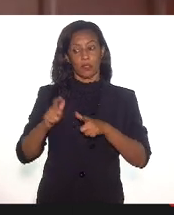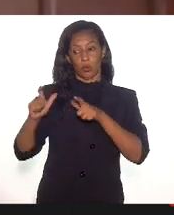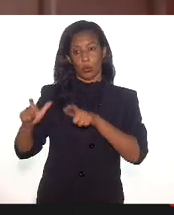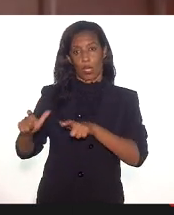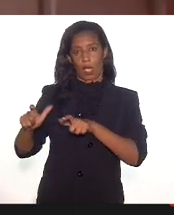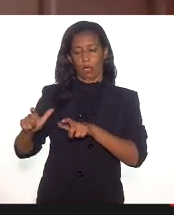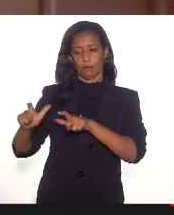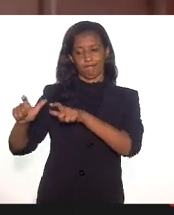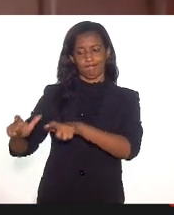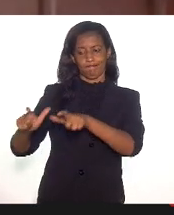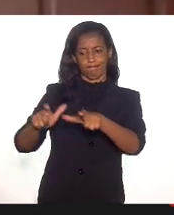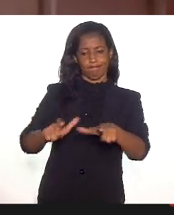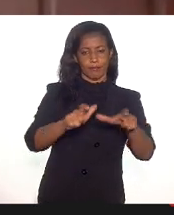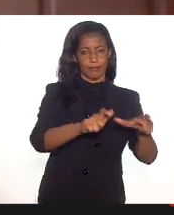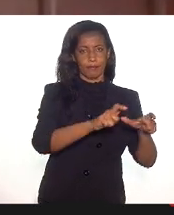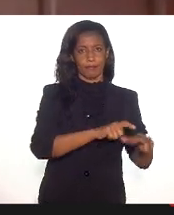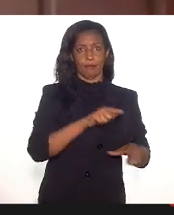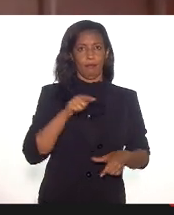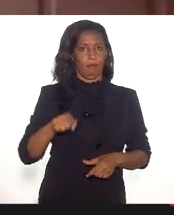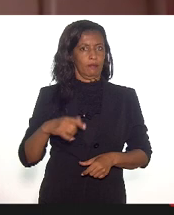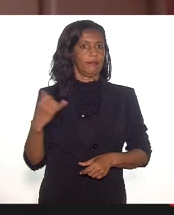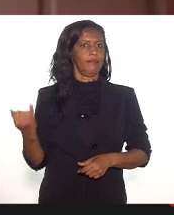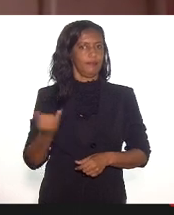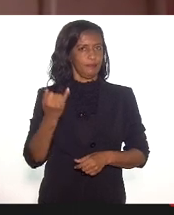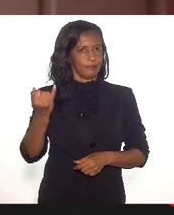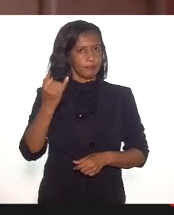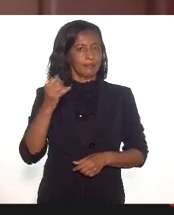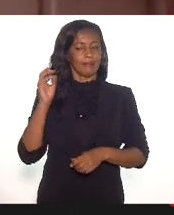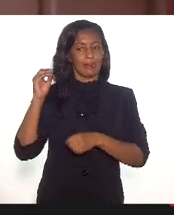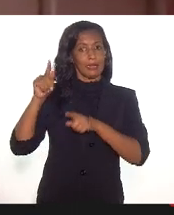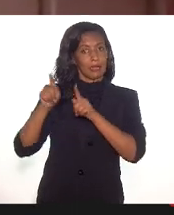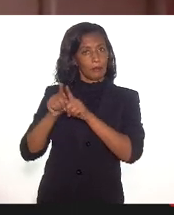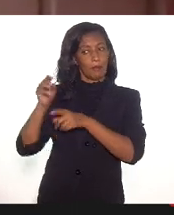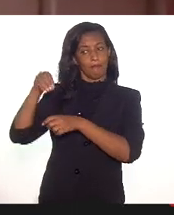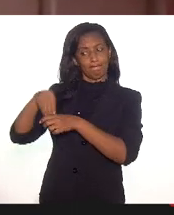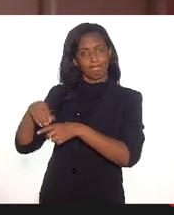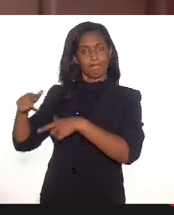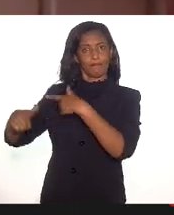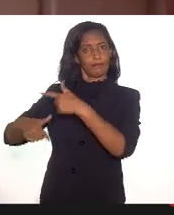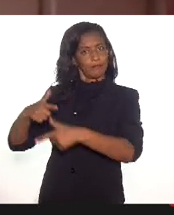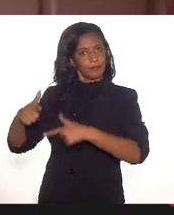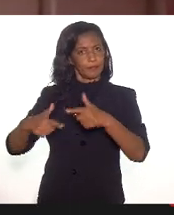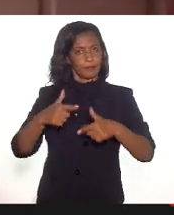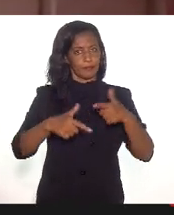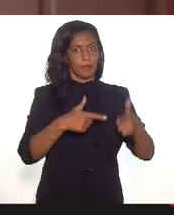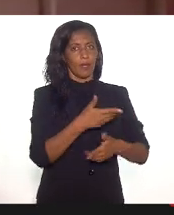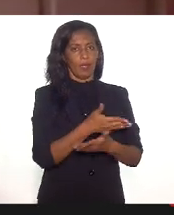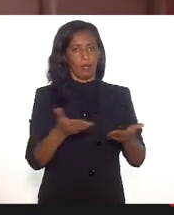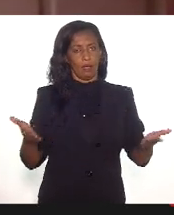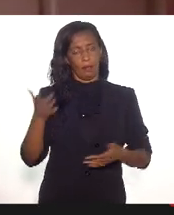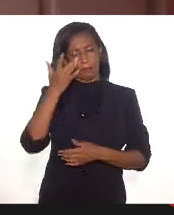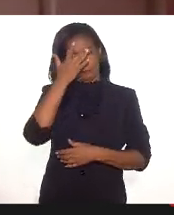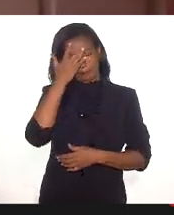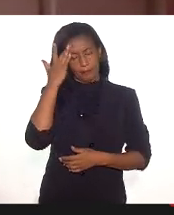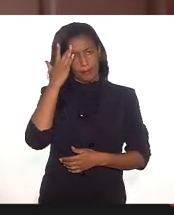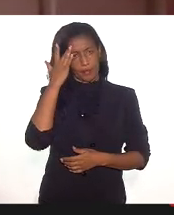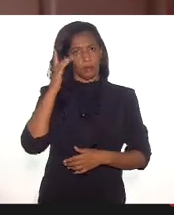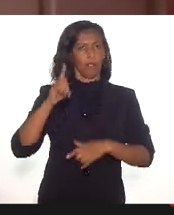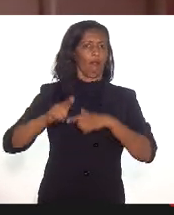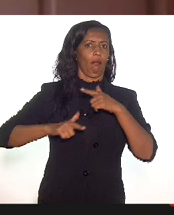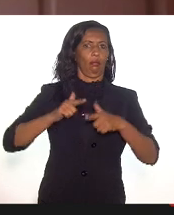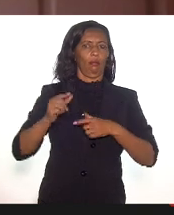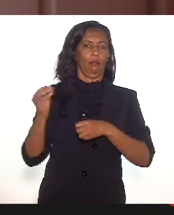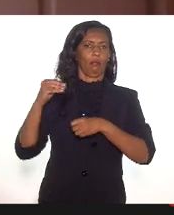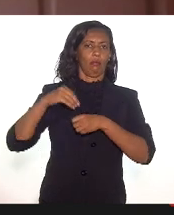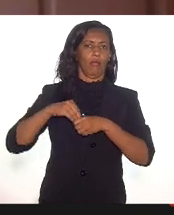de memória tão importantes e dos seus trabalhadores, a situação dos trabalhadores e trabalhadoras de museus